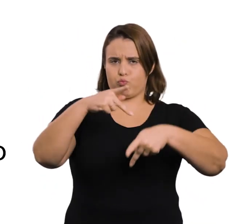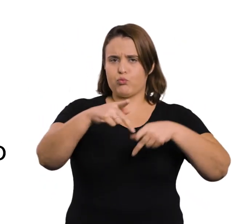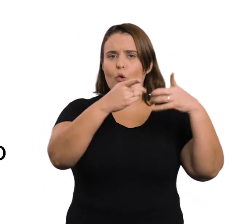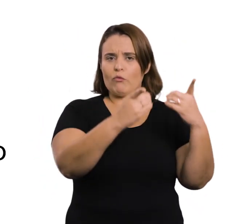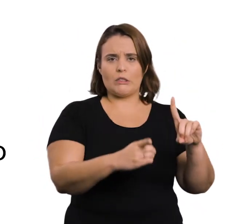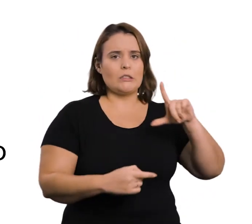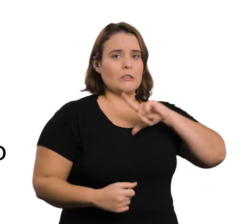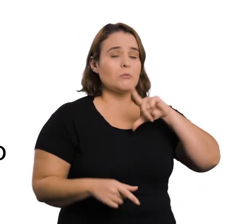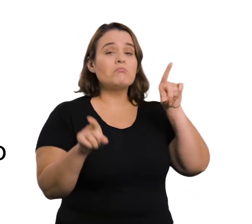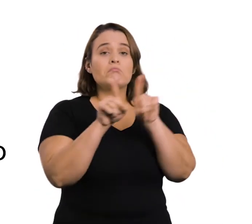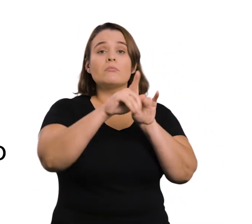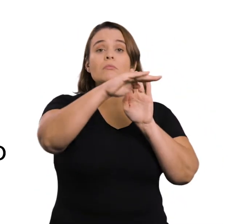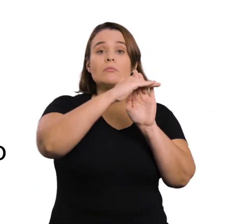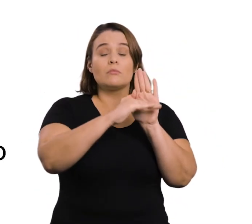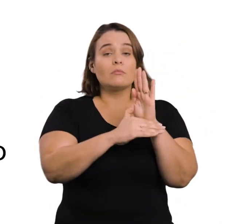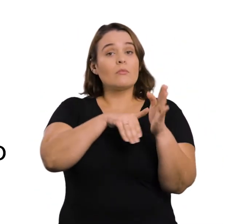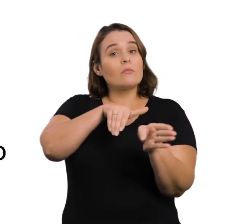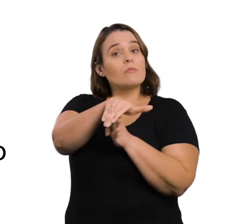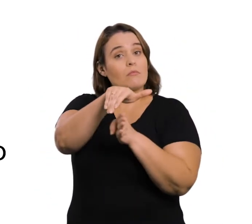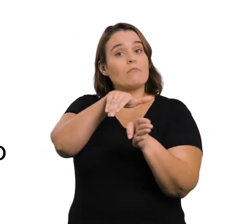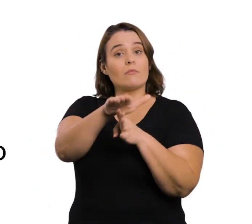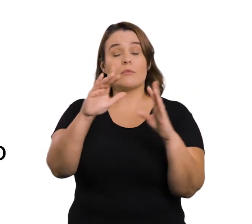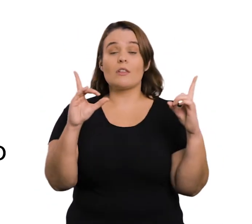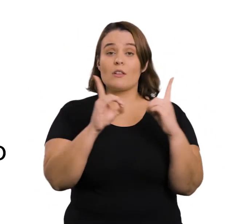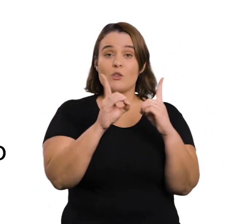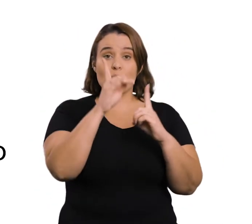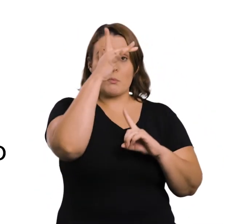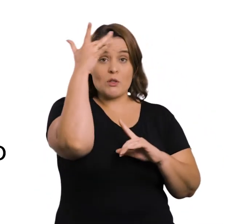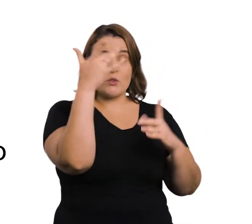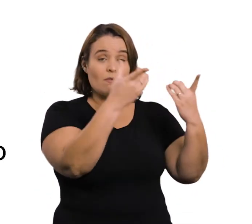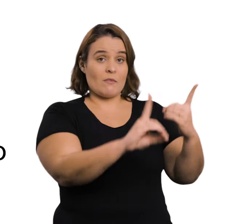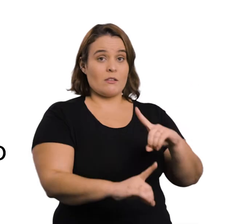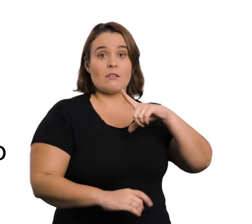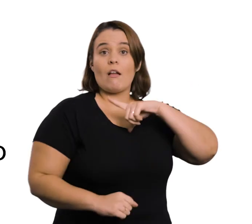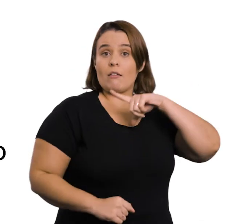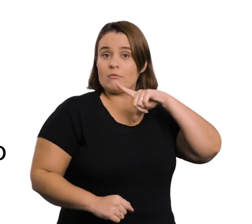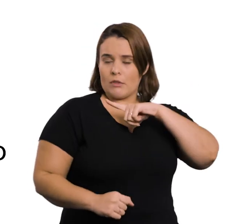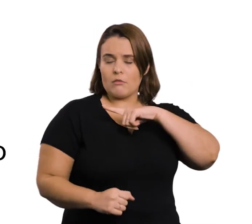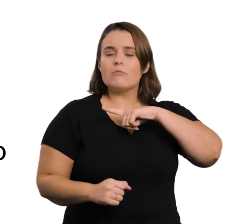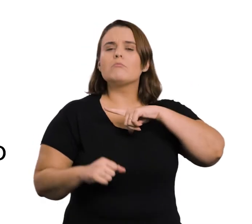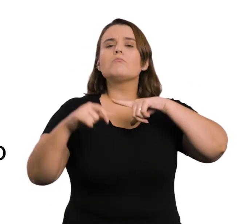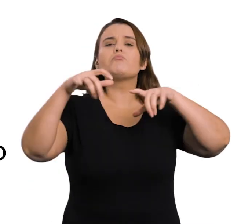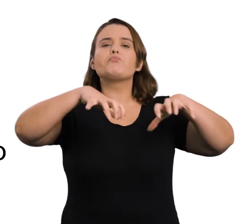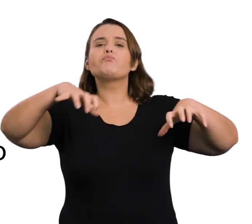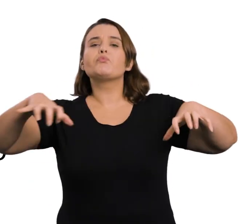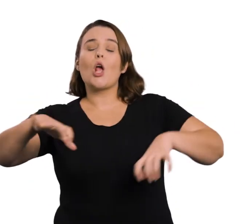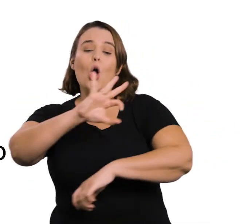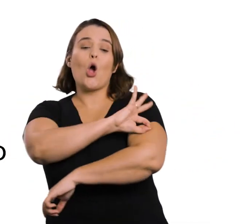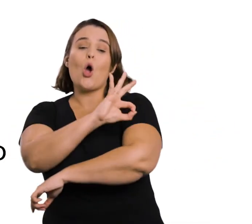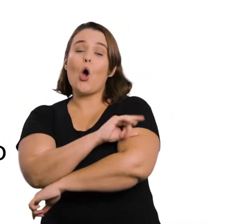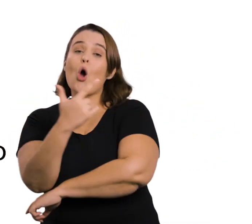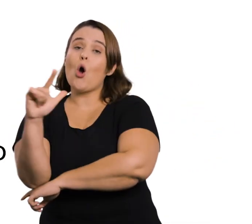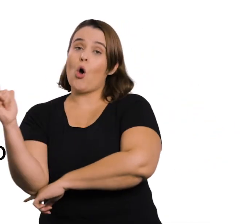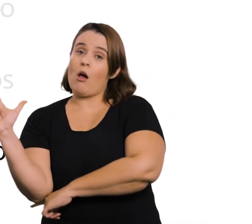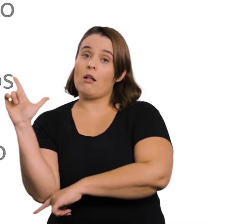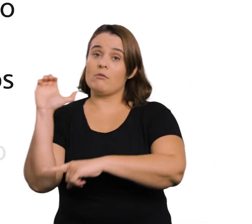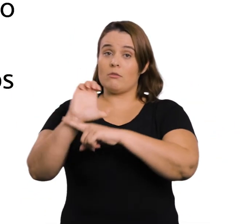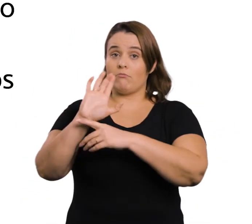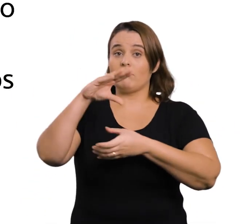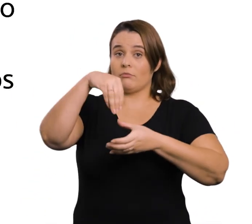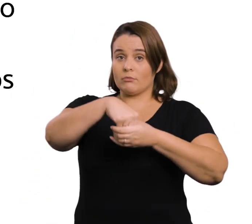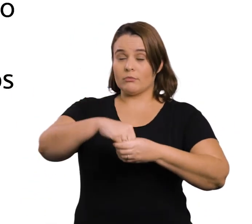e ainda criar procedimentos de orientação para o atendimento de pessoas com deficiência em outras delegacias do Estado.